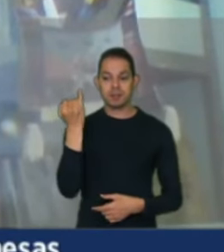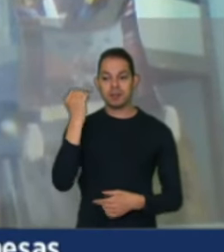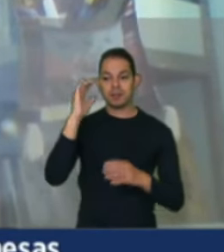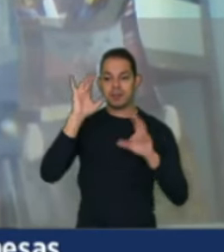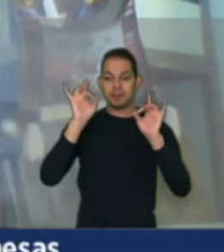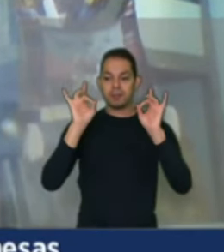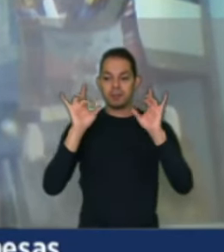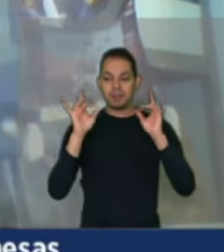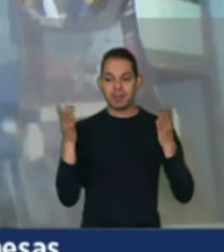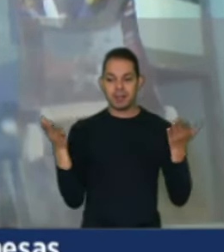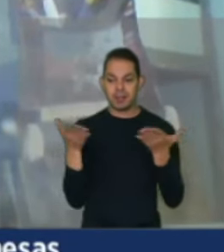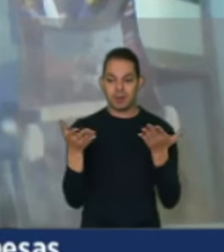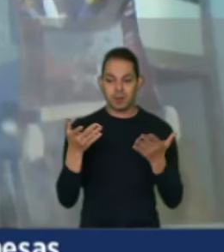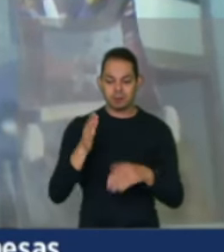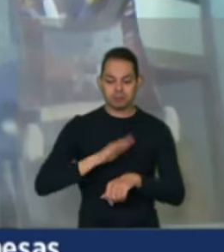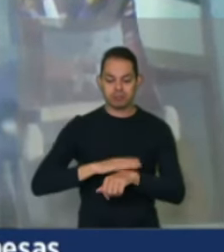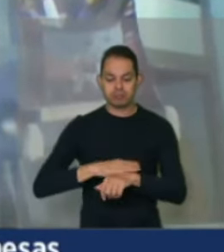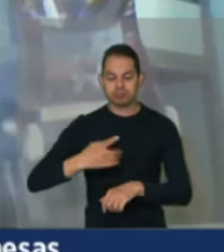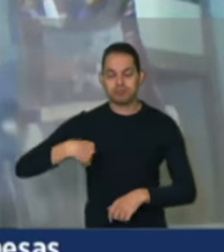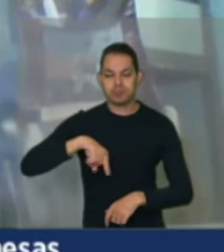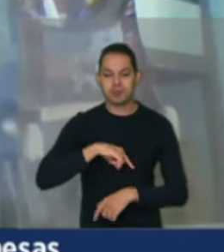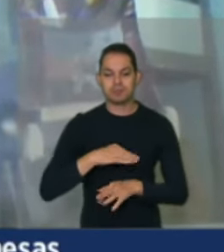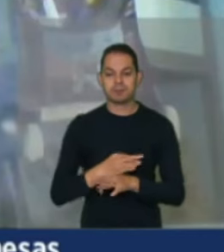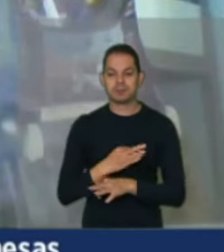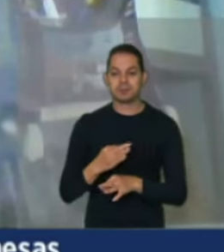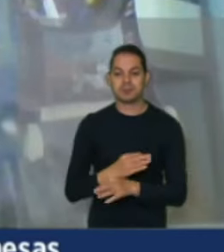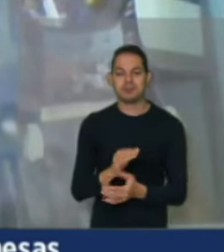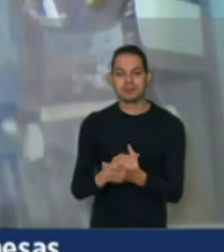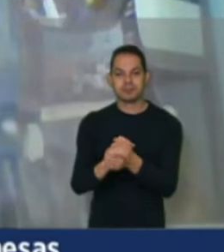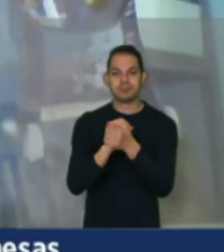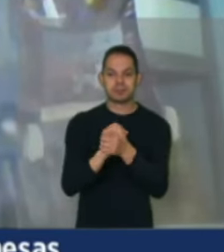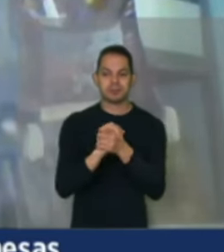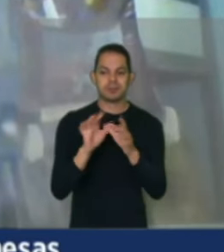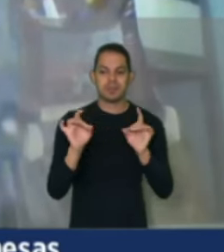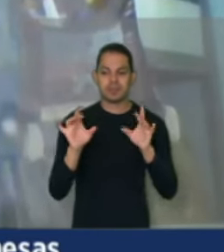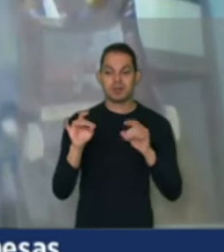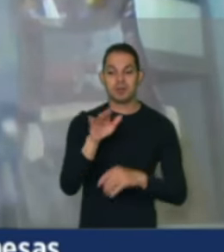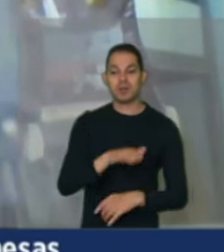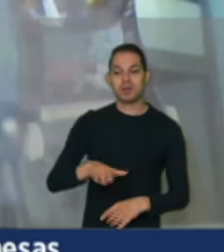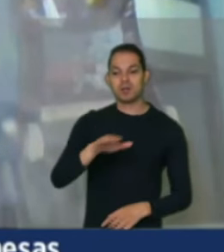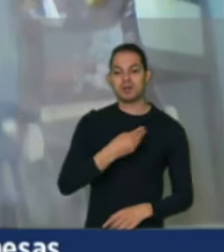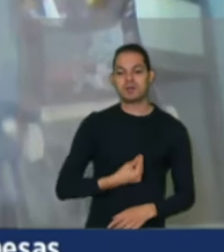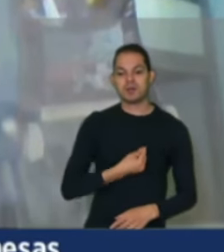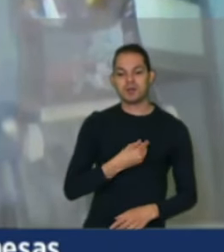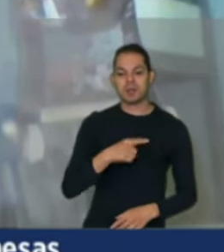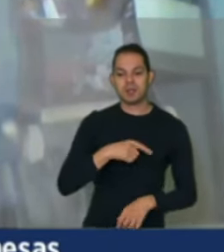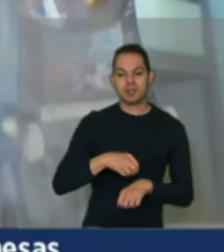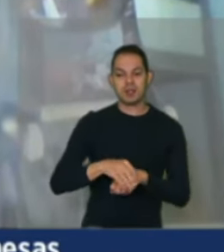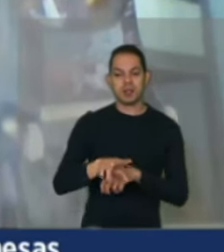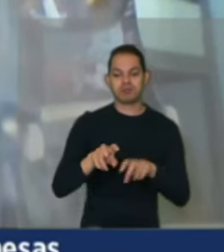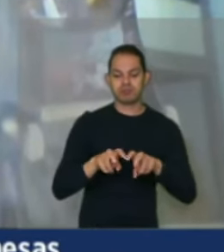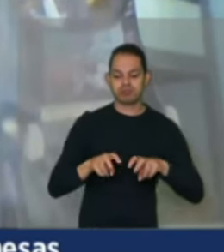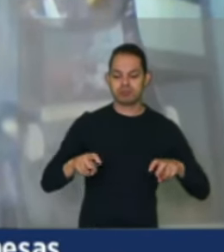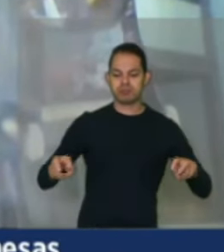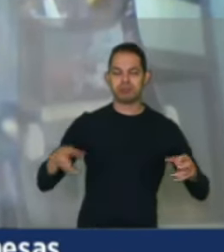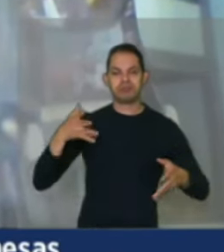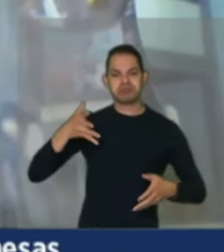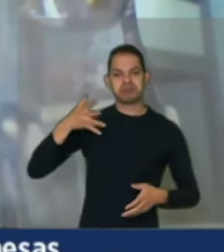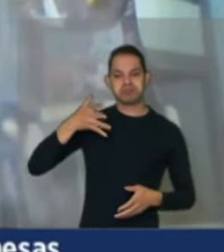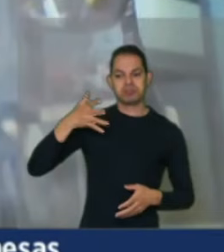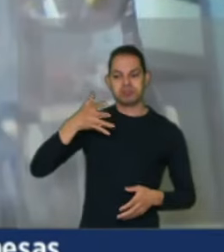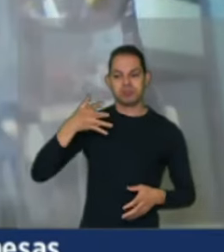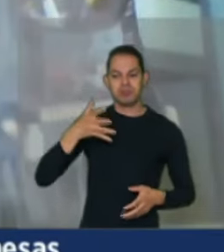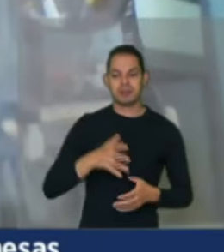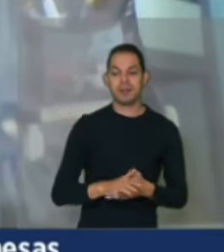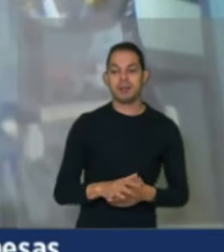momento que a gente está vivendo. Saudação especial a todos que estão aqui compartilhando essa mesa, fazendo as falas, em